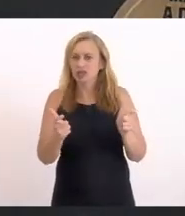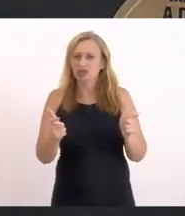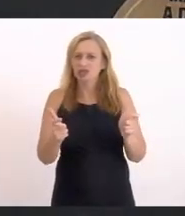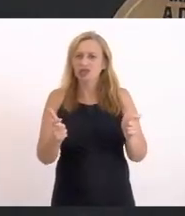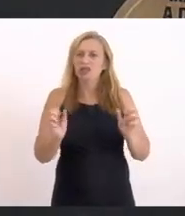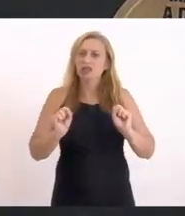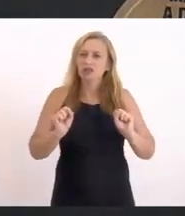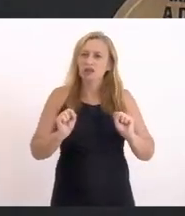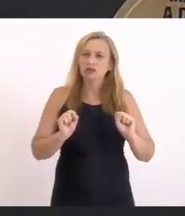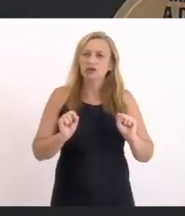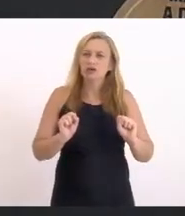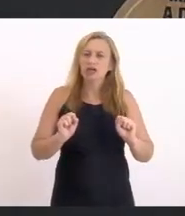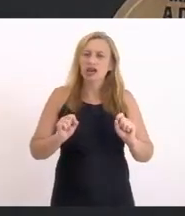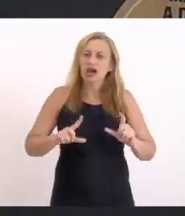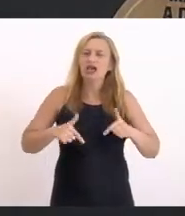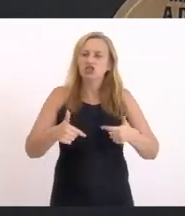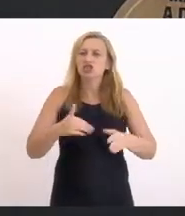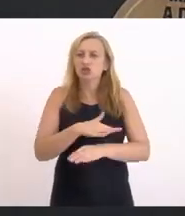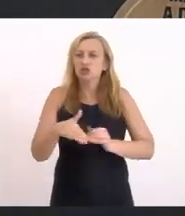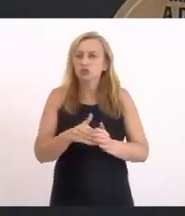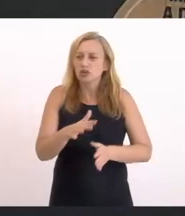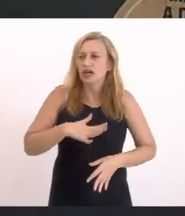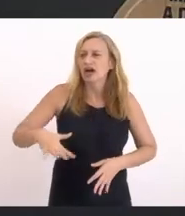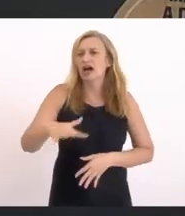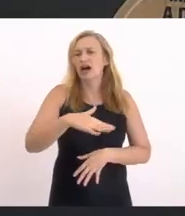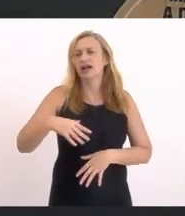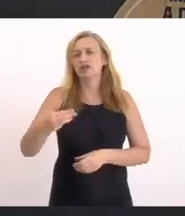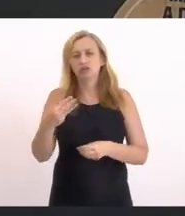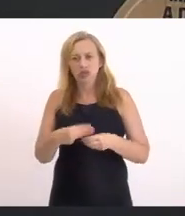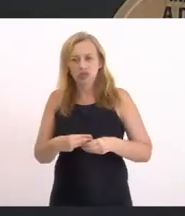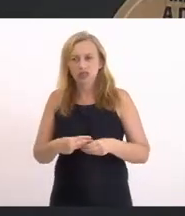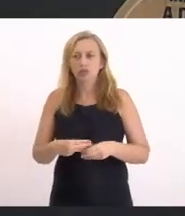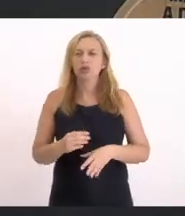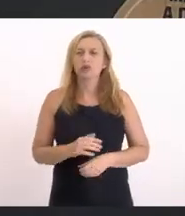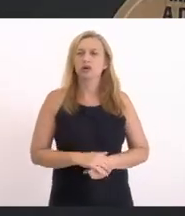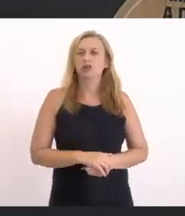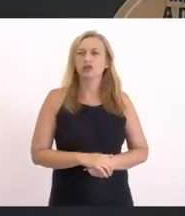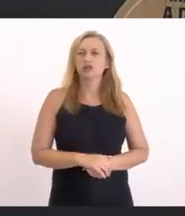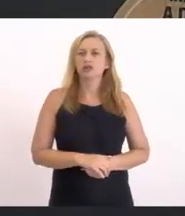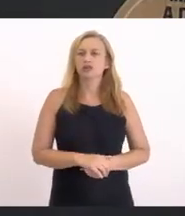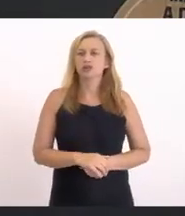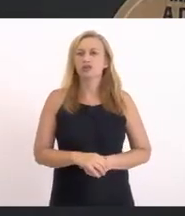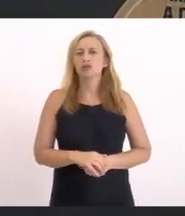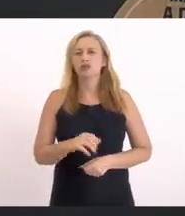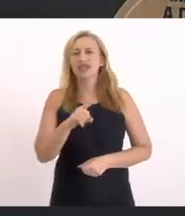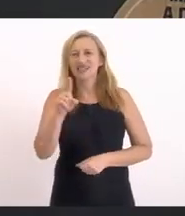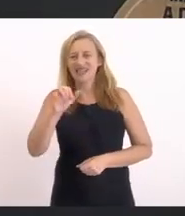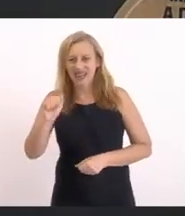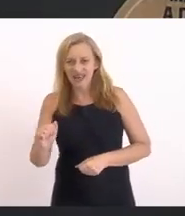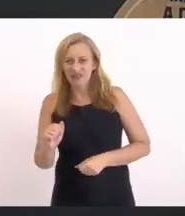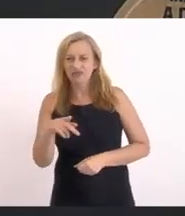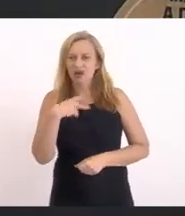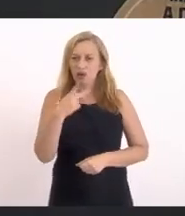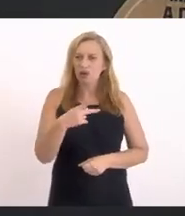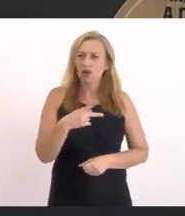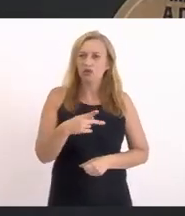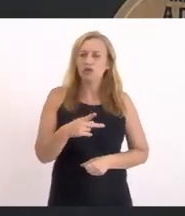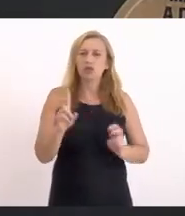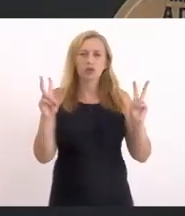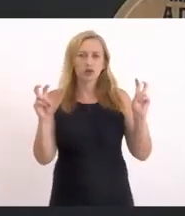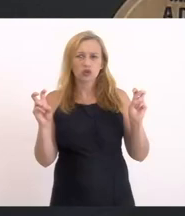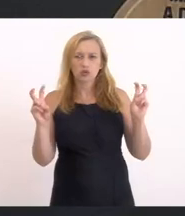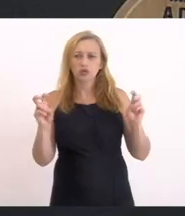cobrisse Todas as áreas E todas as questões Ambientais do município Como a Zélia falou Sobre a